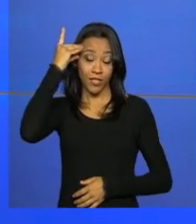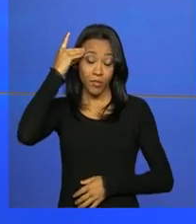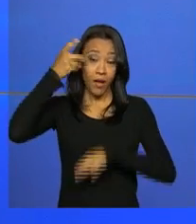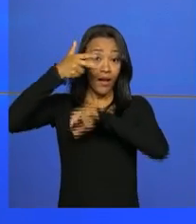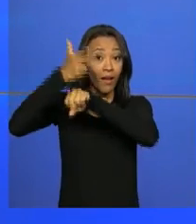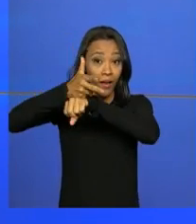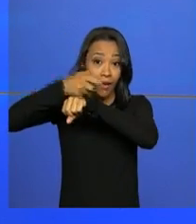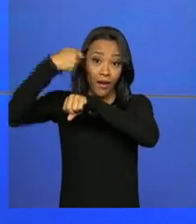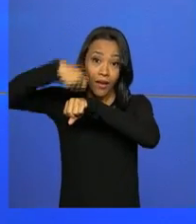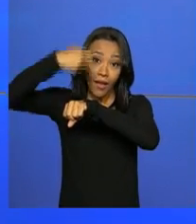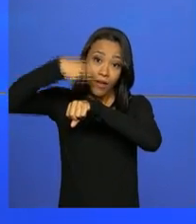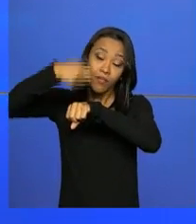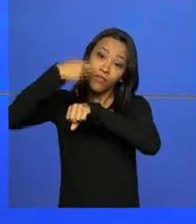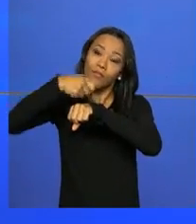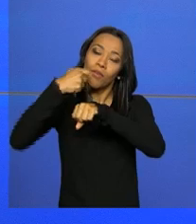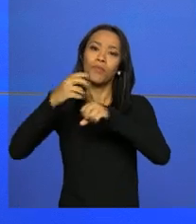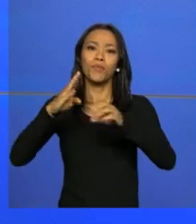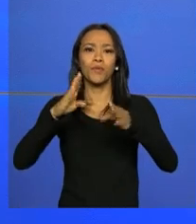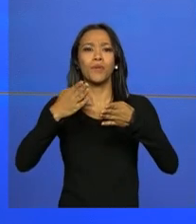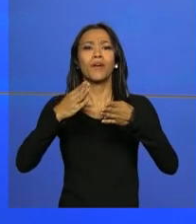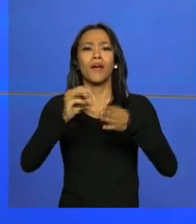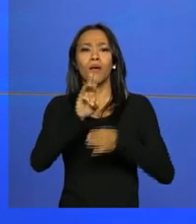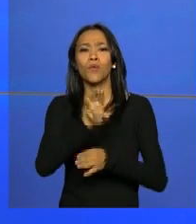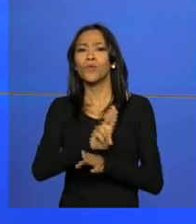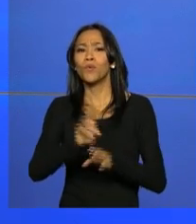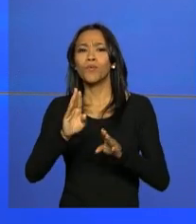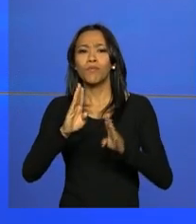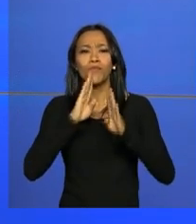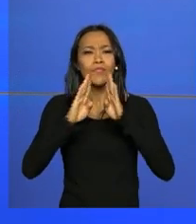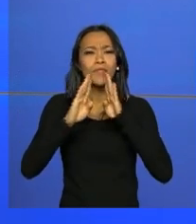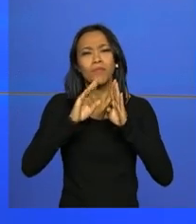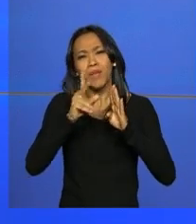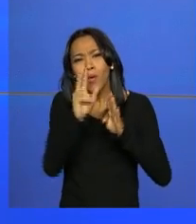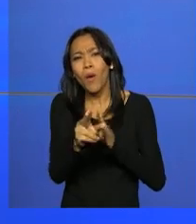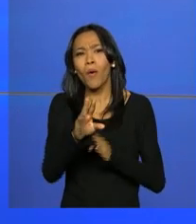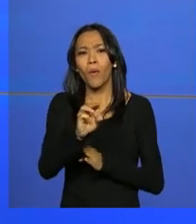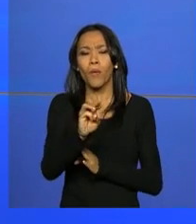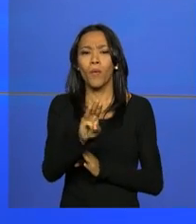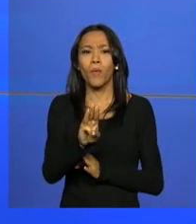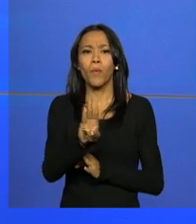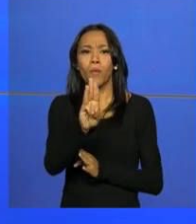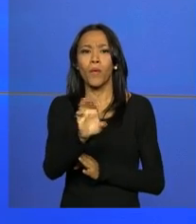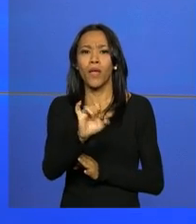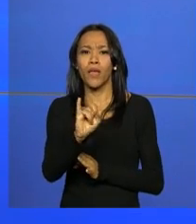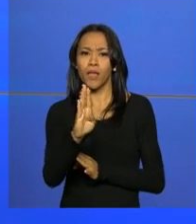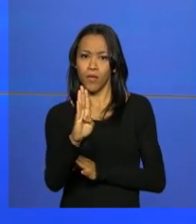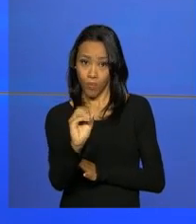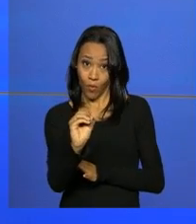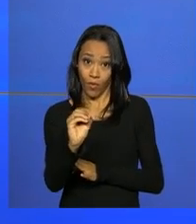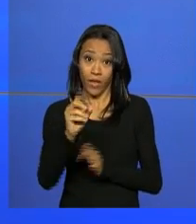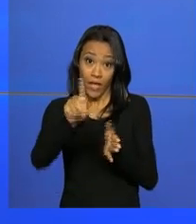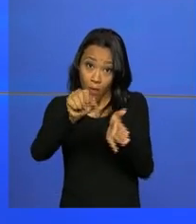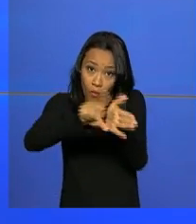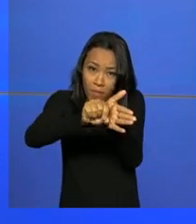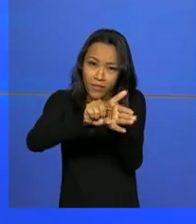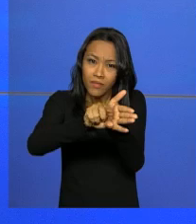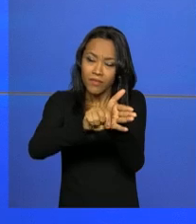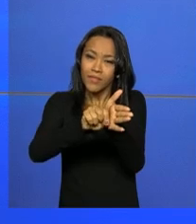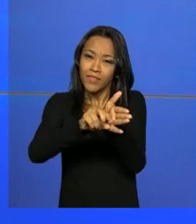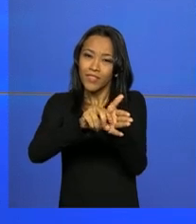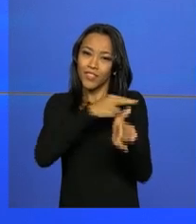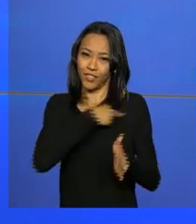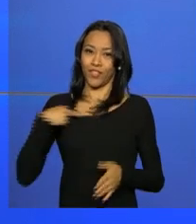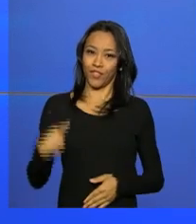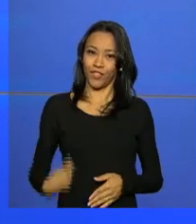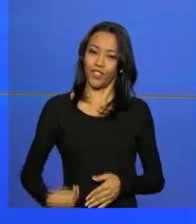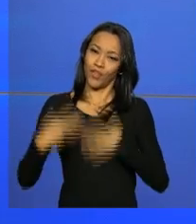para a rede social Weibo, bastante popular na China. Na apresentação, a presidenta convida os chineses a visitarem o Brasil